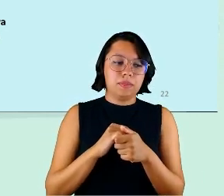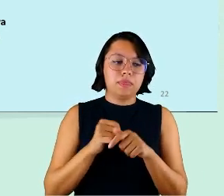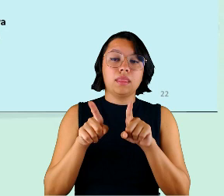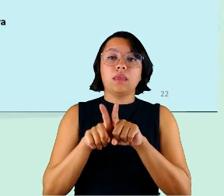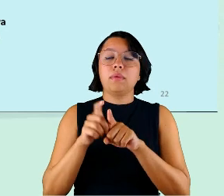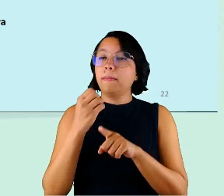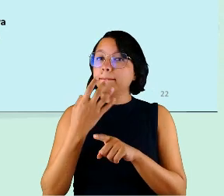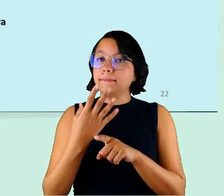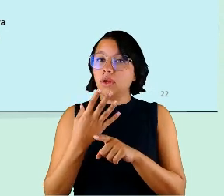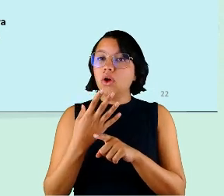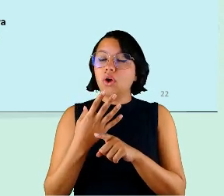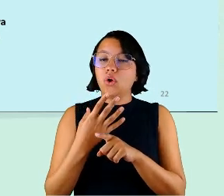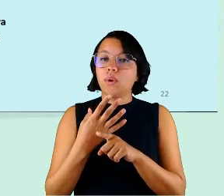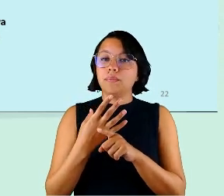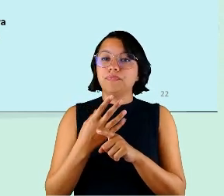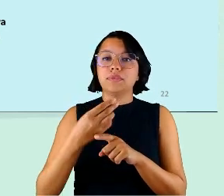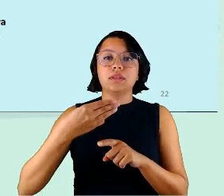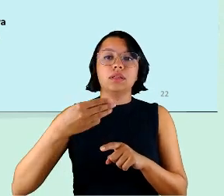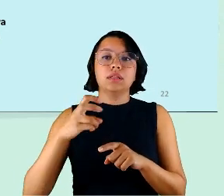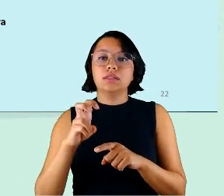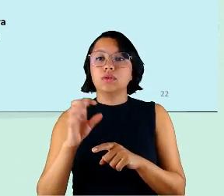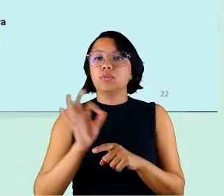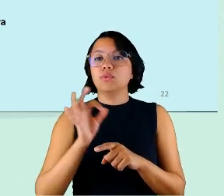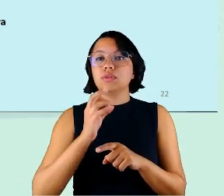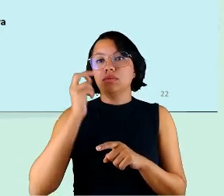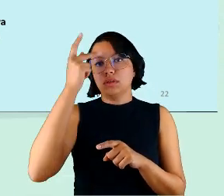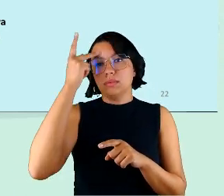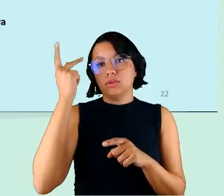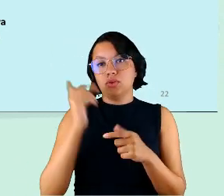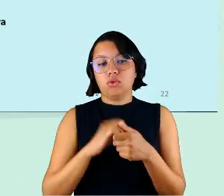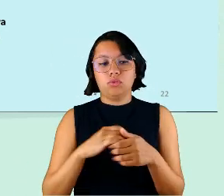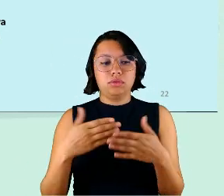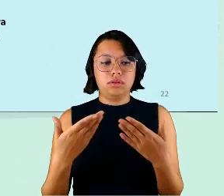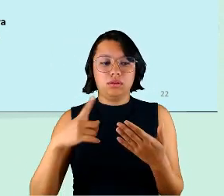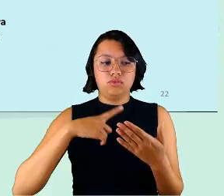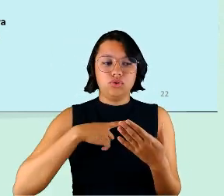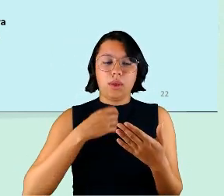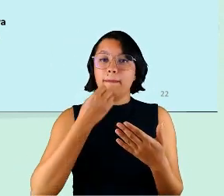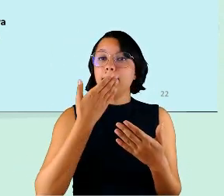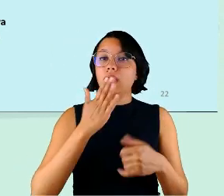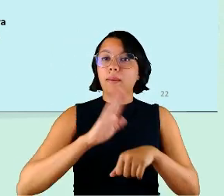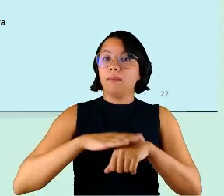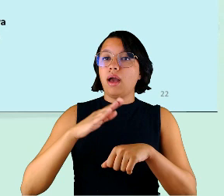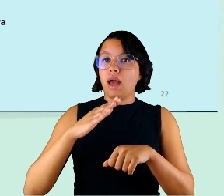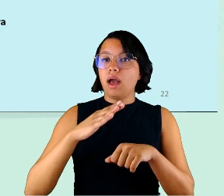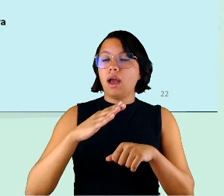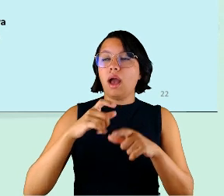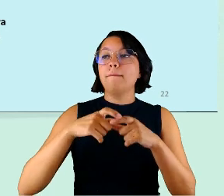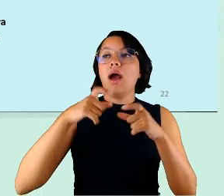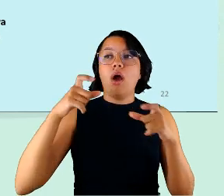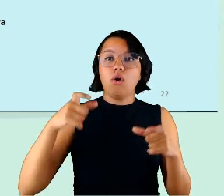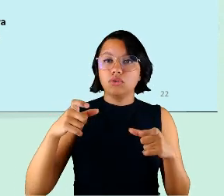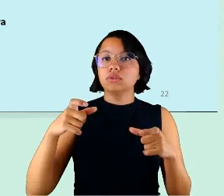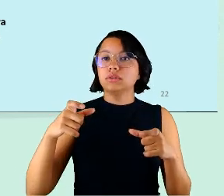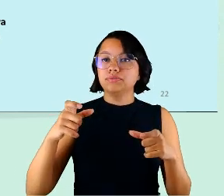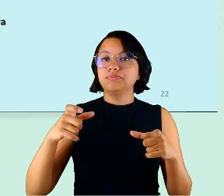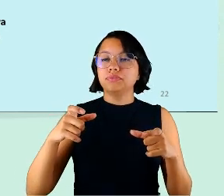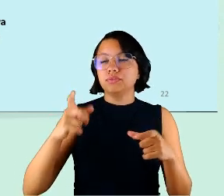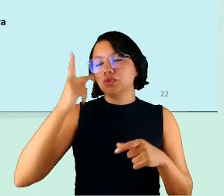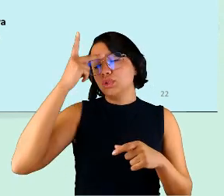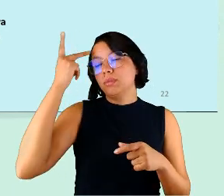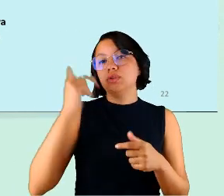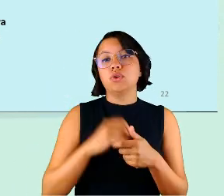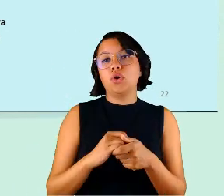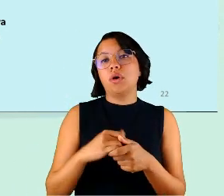positivas para 35% das pessoas então a gente tinha bem mais da metade de pessoas